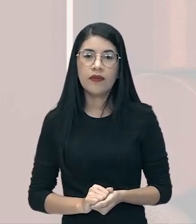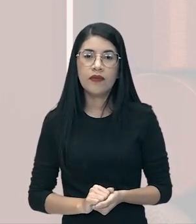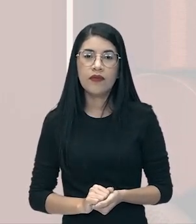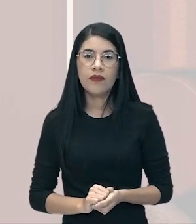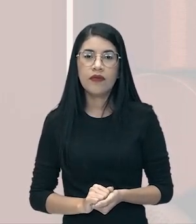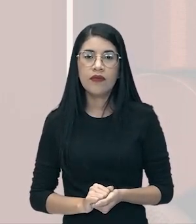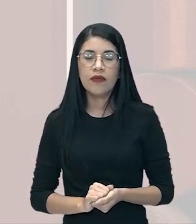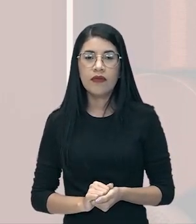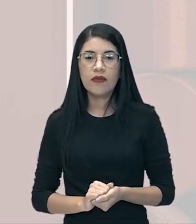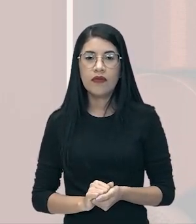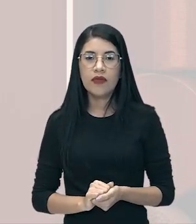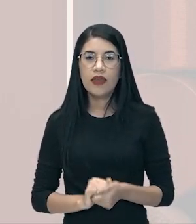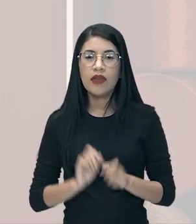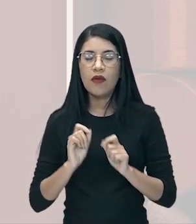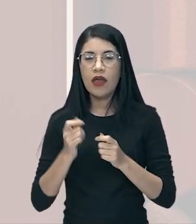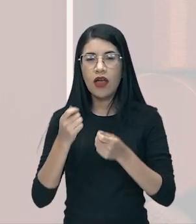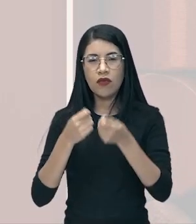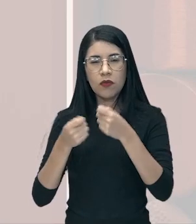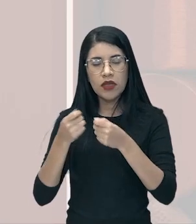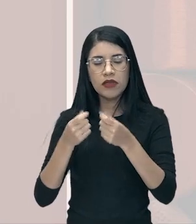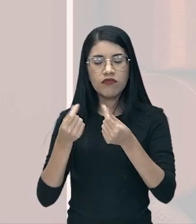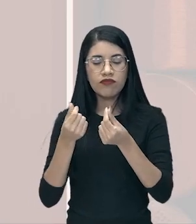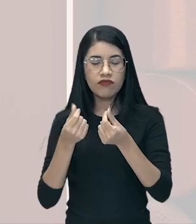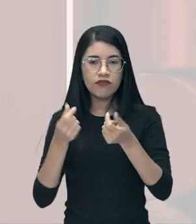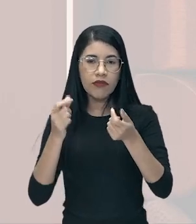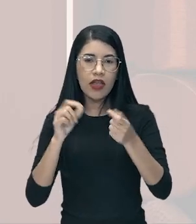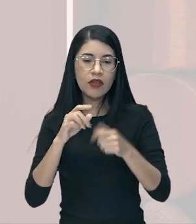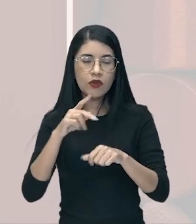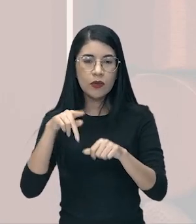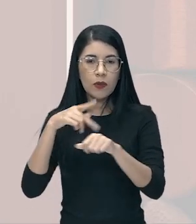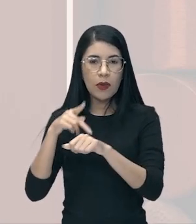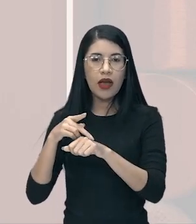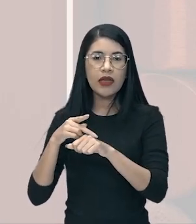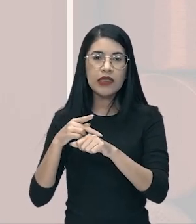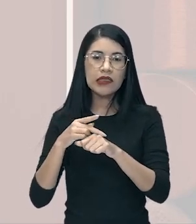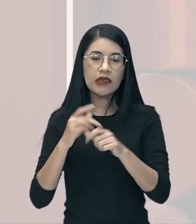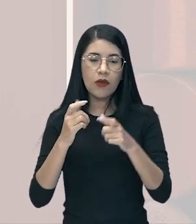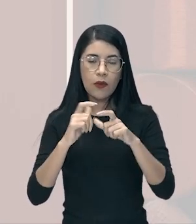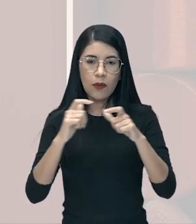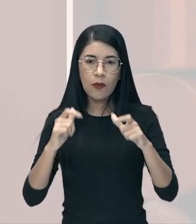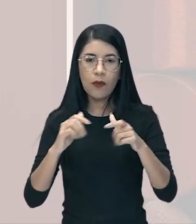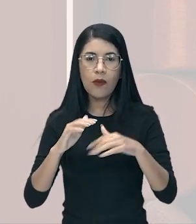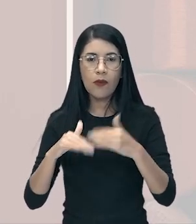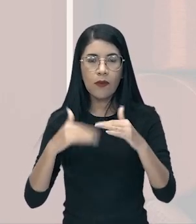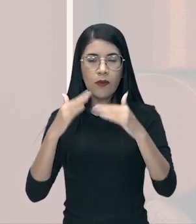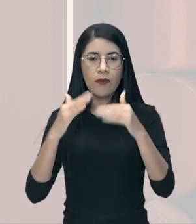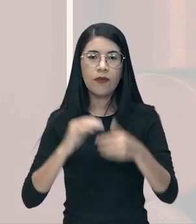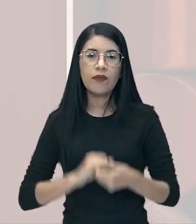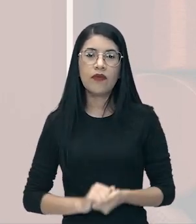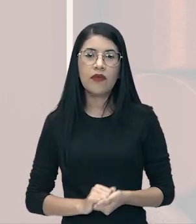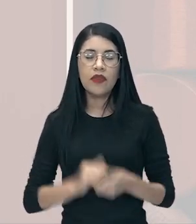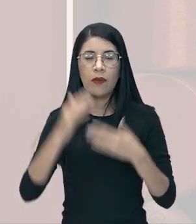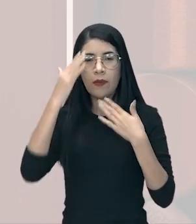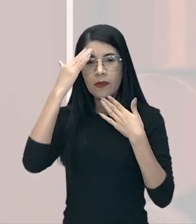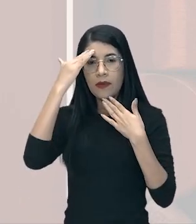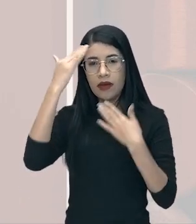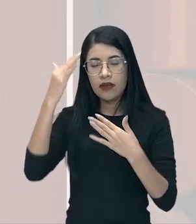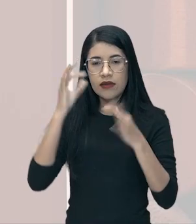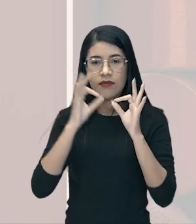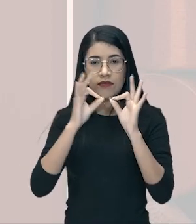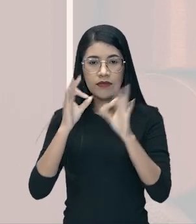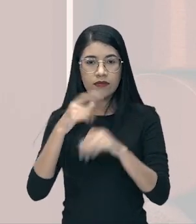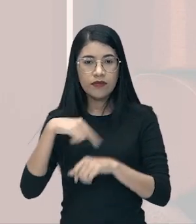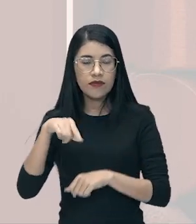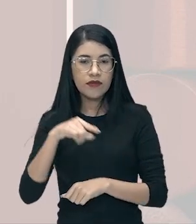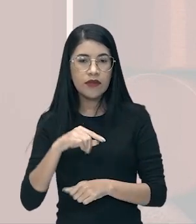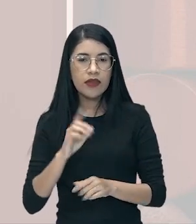a dominação econômica dos chamados países subdesenvolvidos. Beleza, galera? Eu quero agradecer muito a atenção de